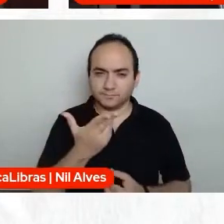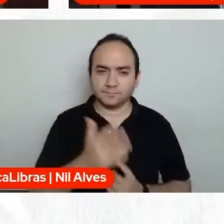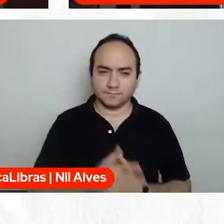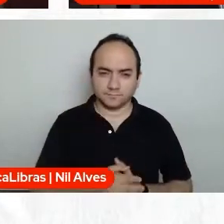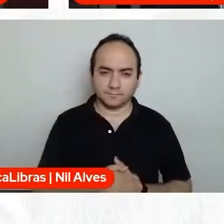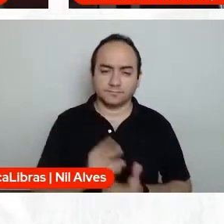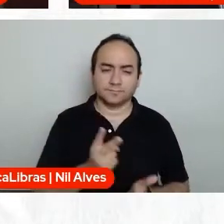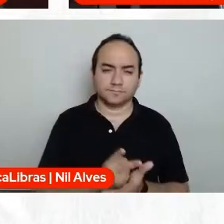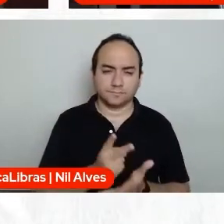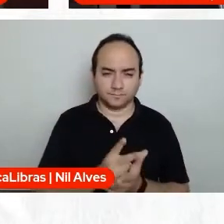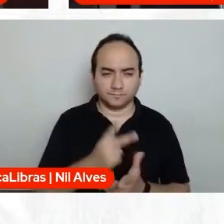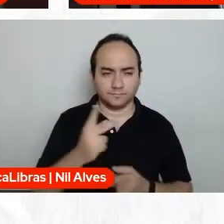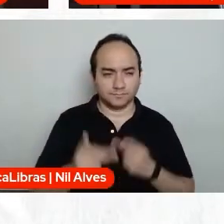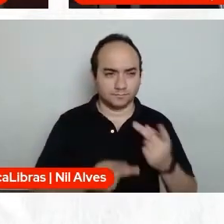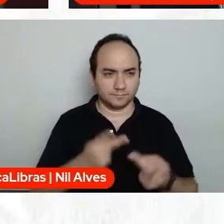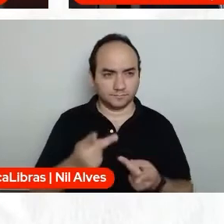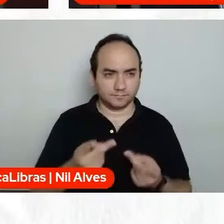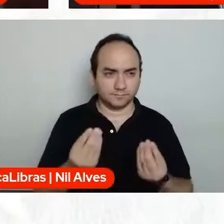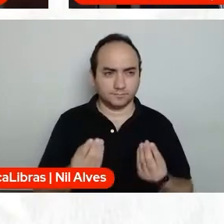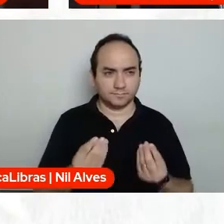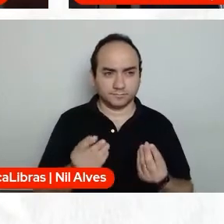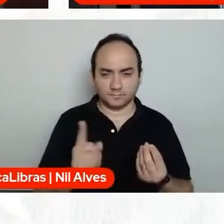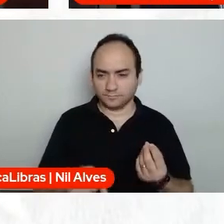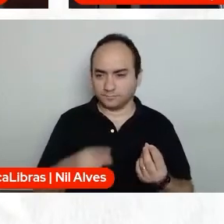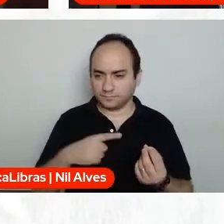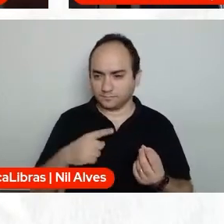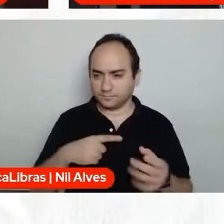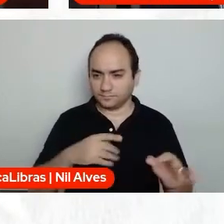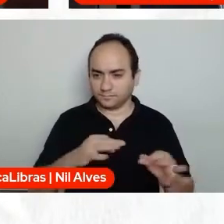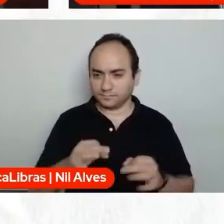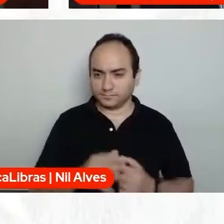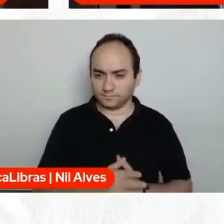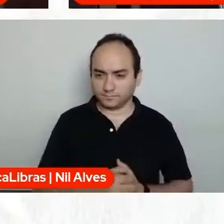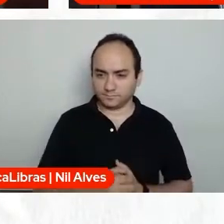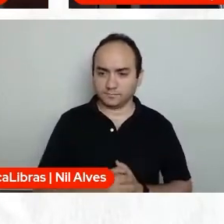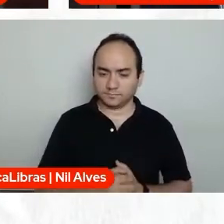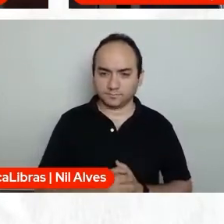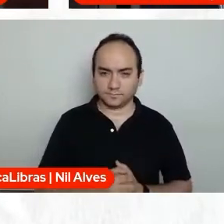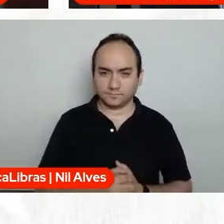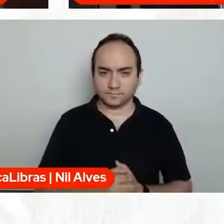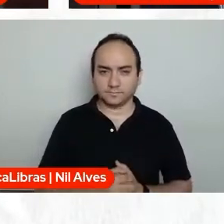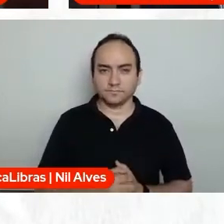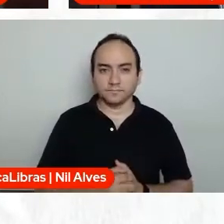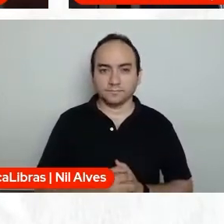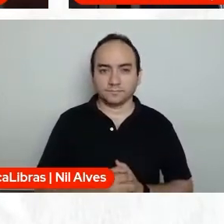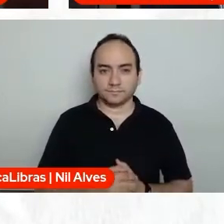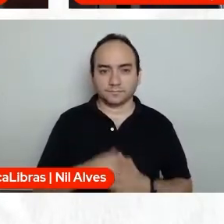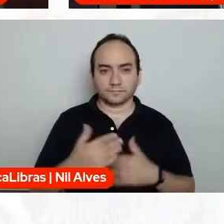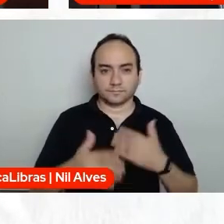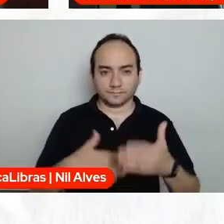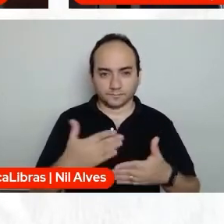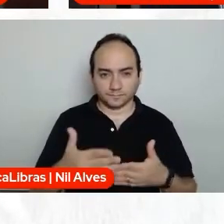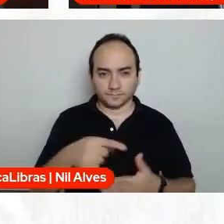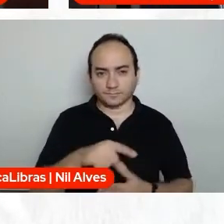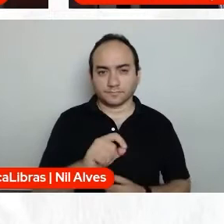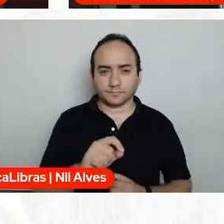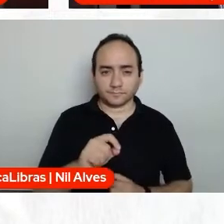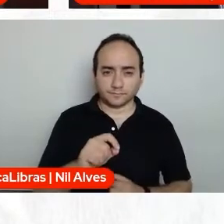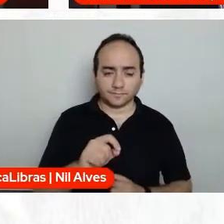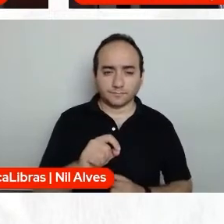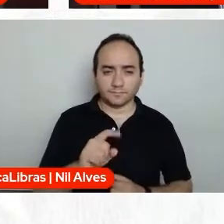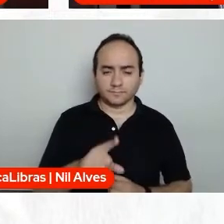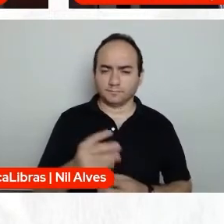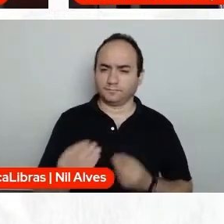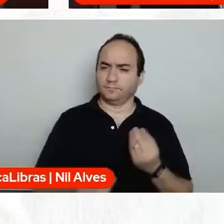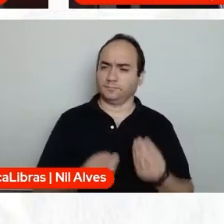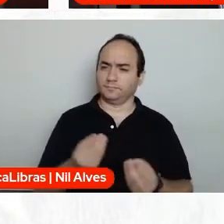quando eu falo para os alunos, não tem nem 100 anos que as mulheres podem votar. E aí eles ficam como